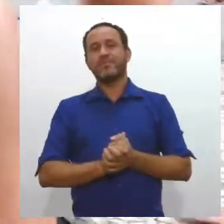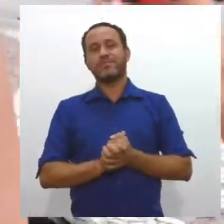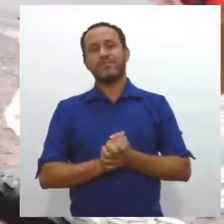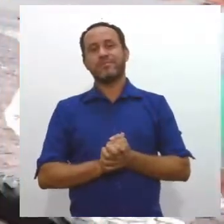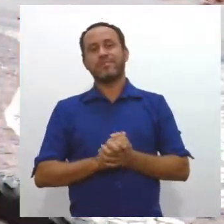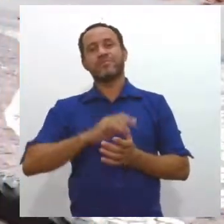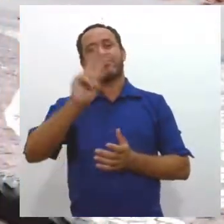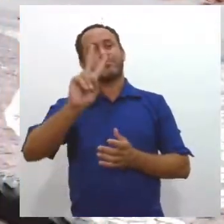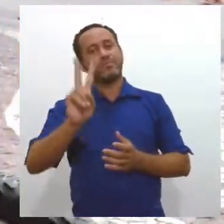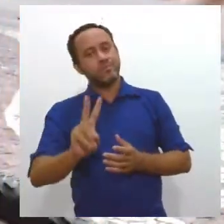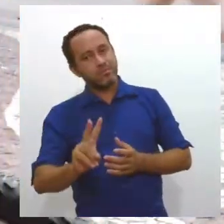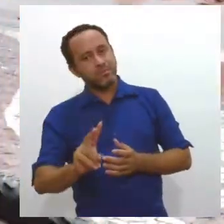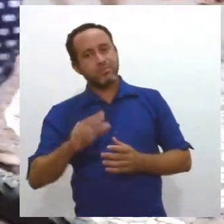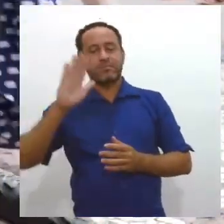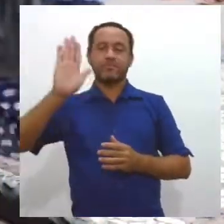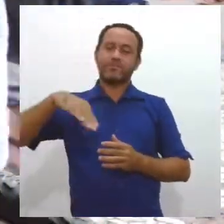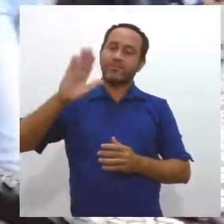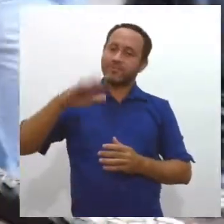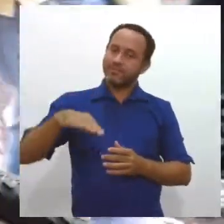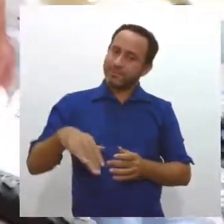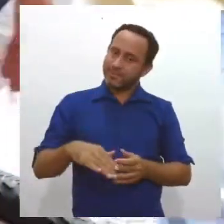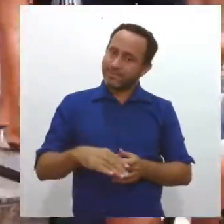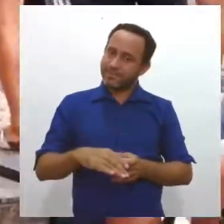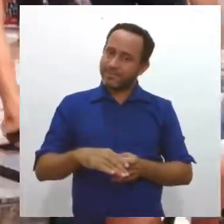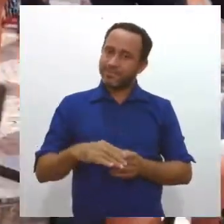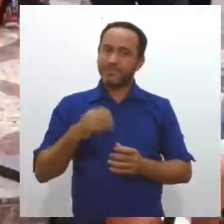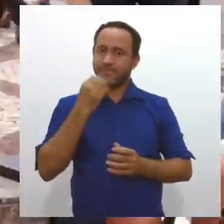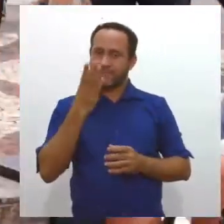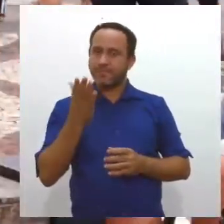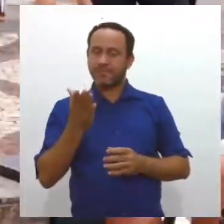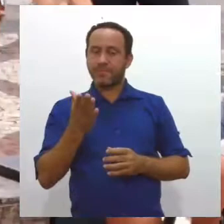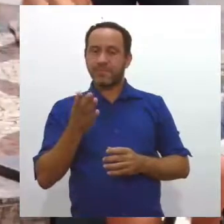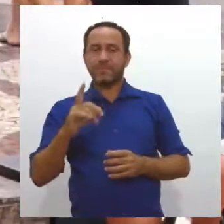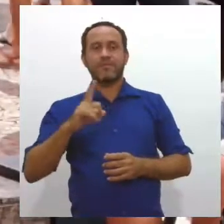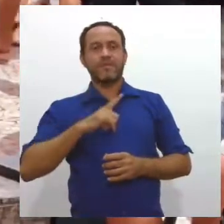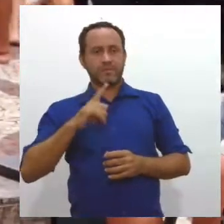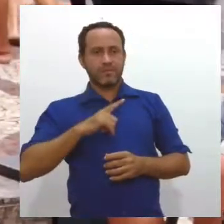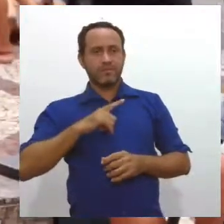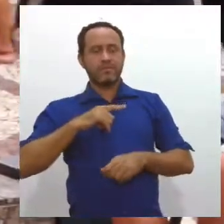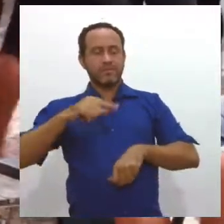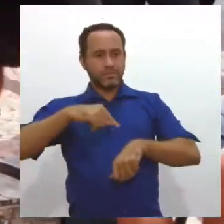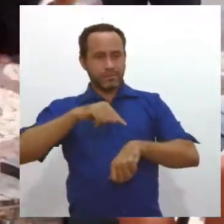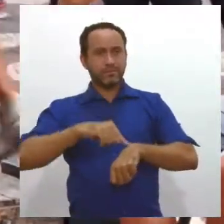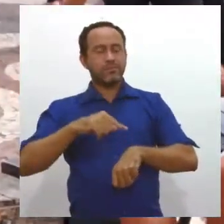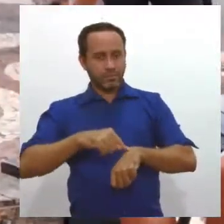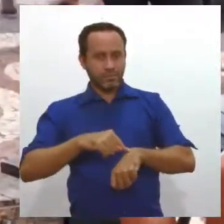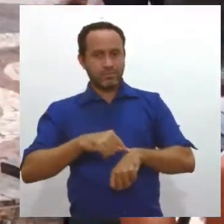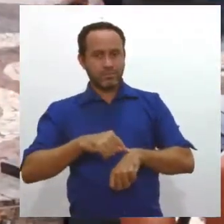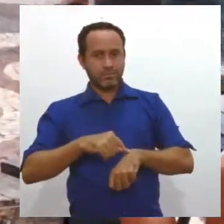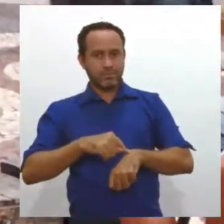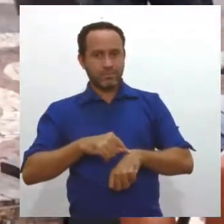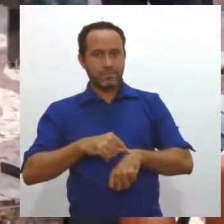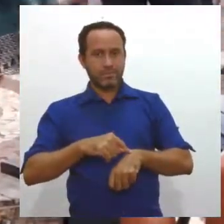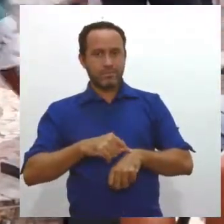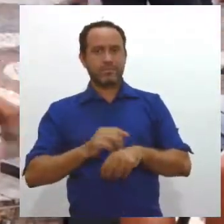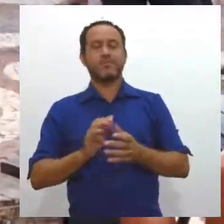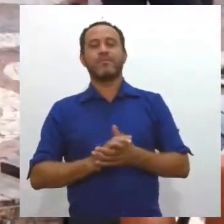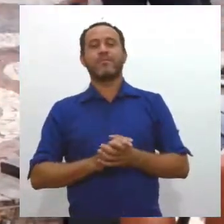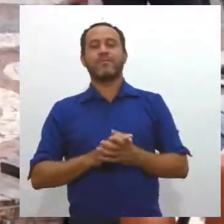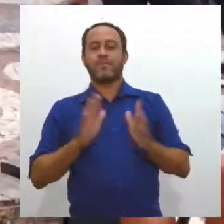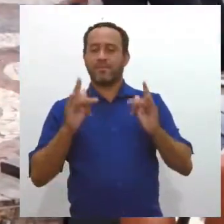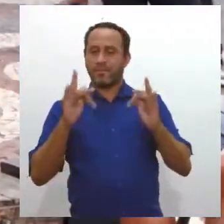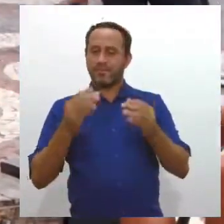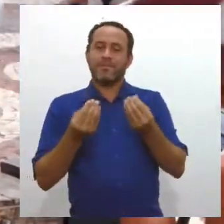valores que são mais baixos e acessíveis. A gente tira esse tempo para dedicar aos nossos